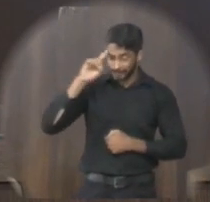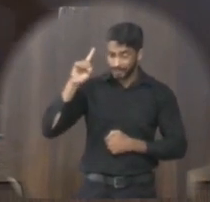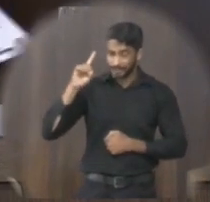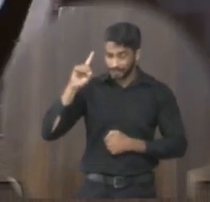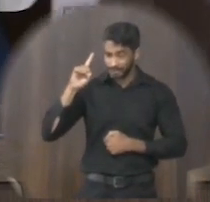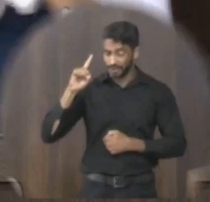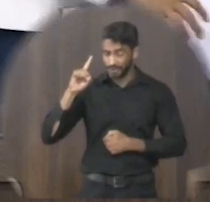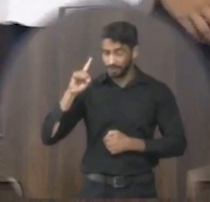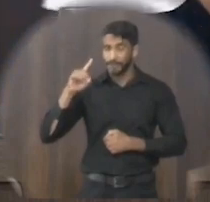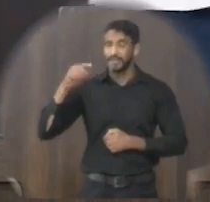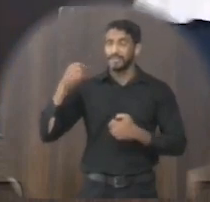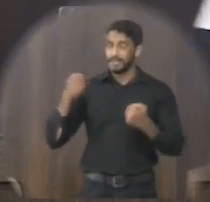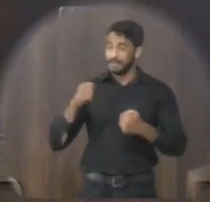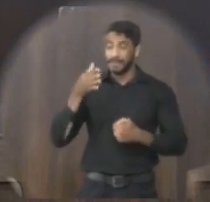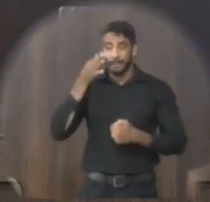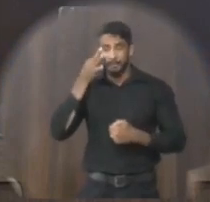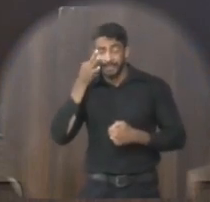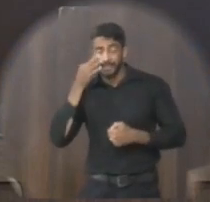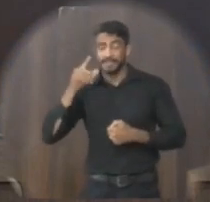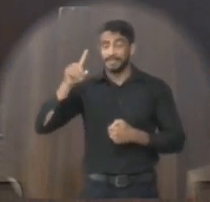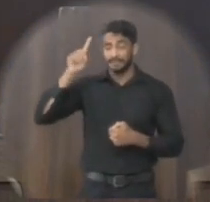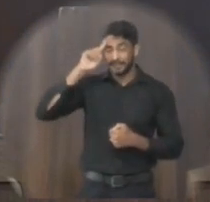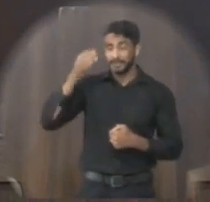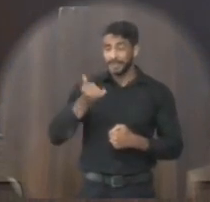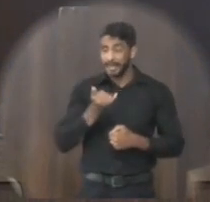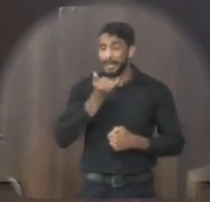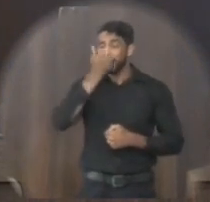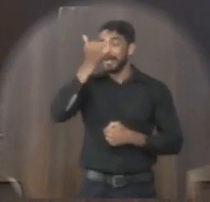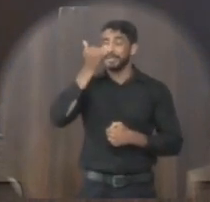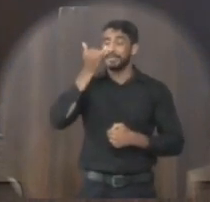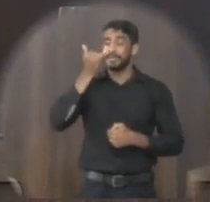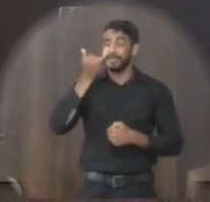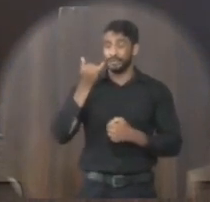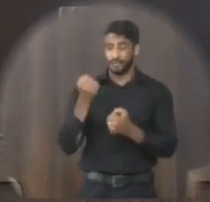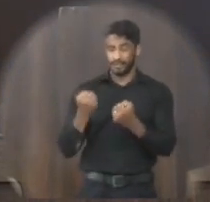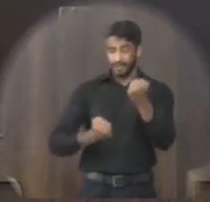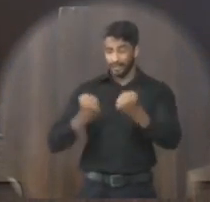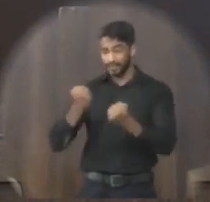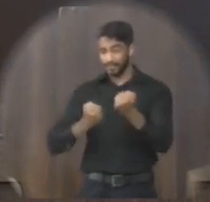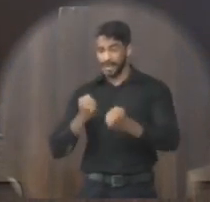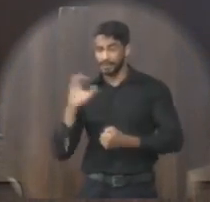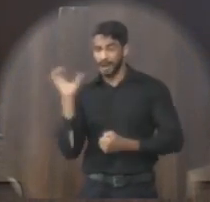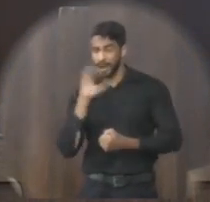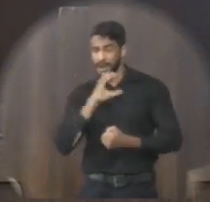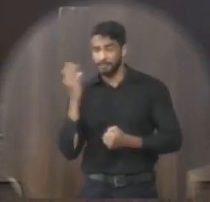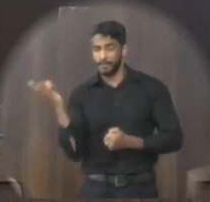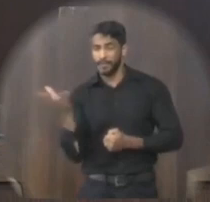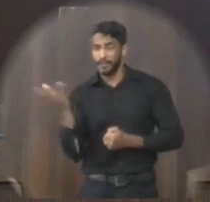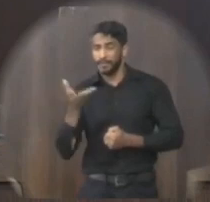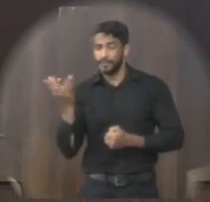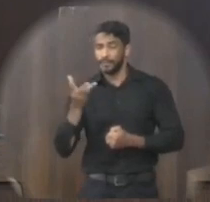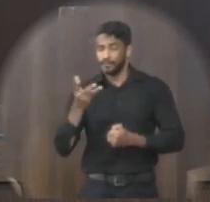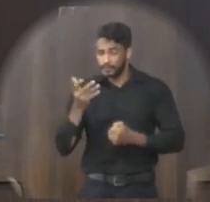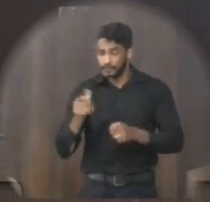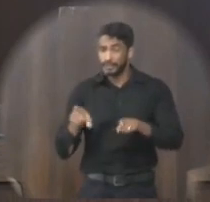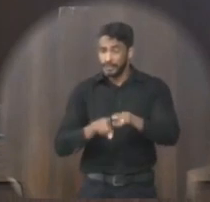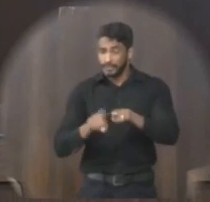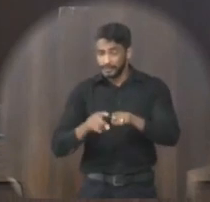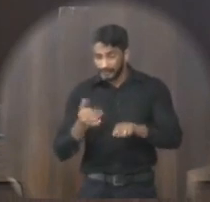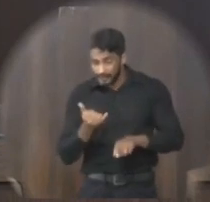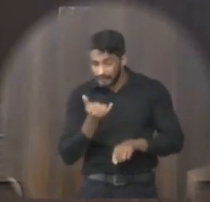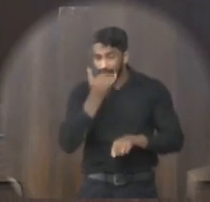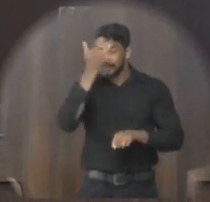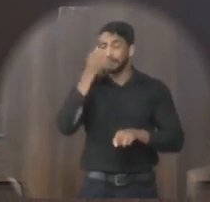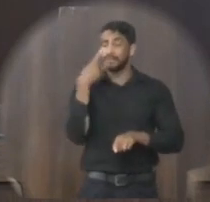retificando e presenciam diariamente acidentes e que os veículos trafegam em alta velocidade causando risco de